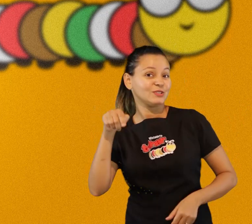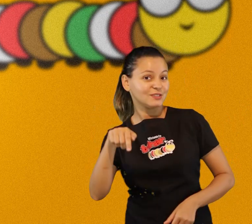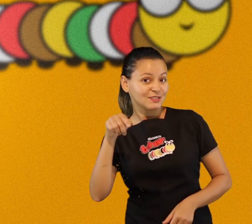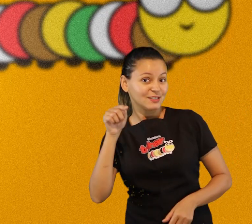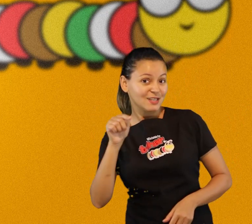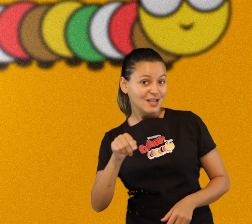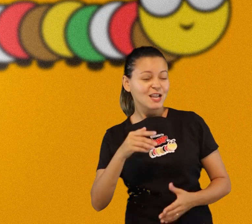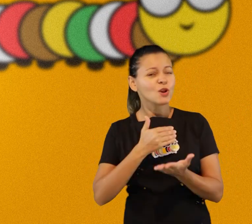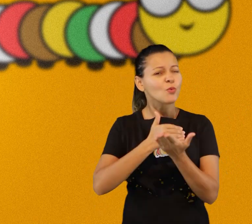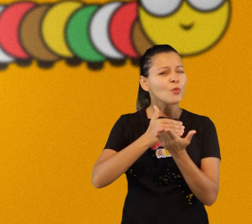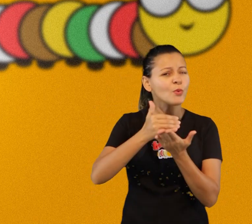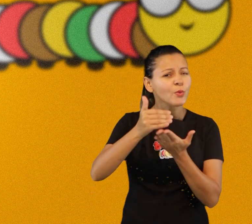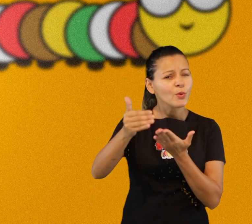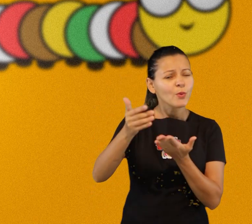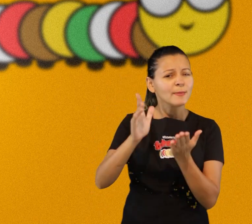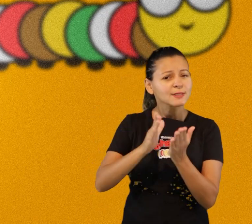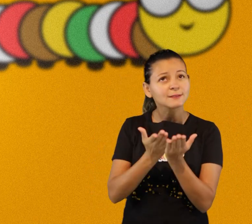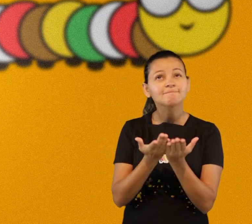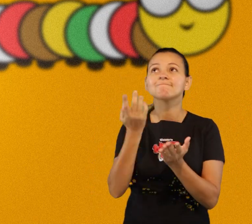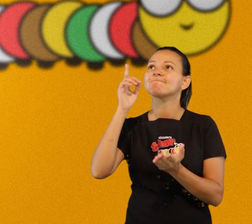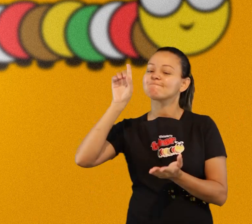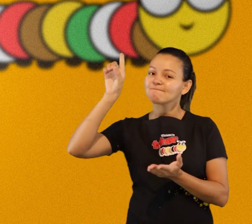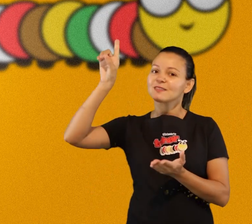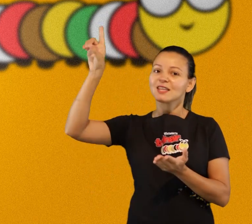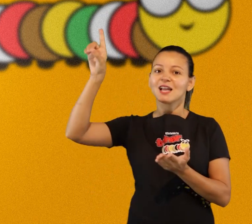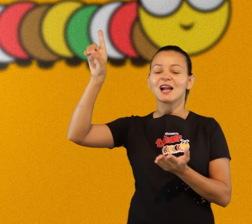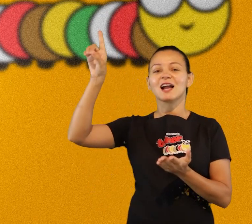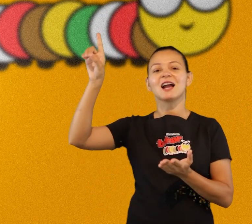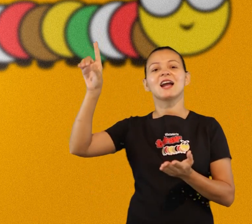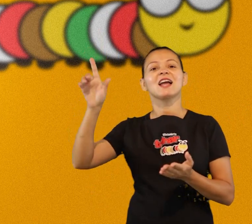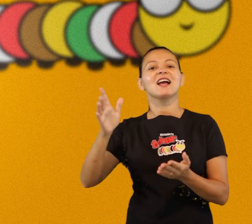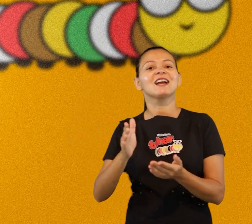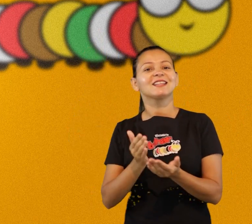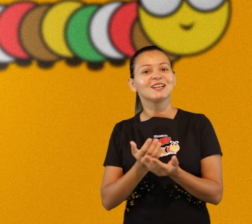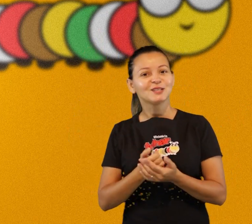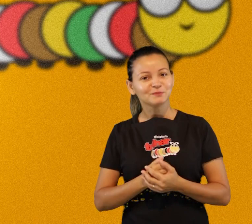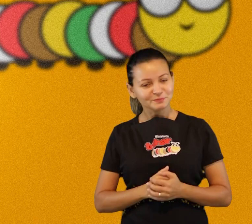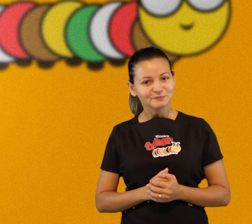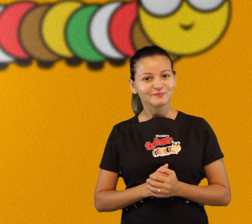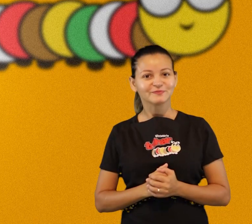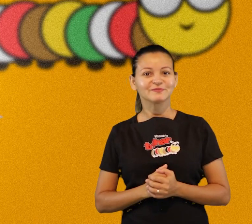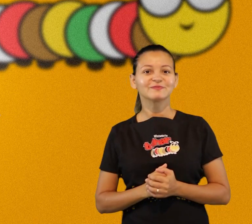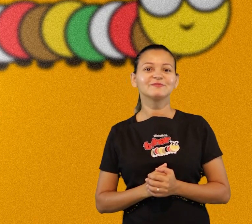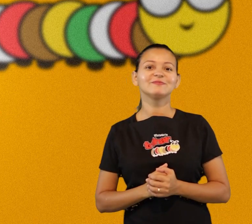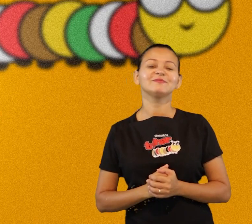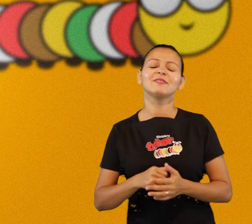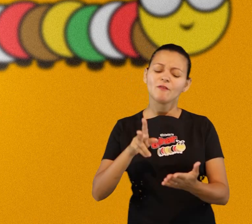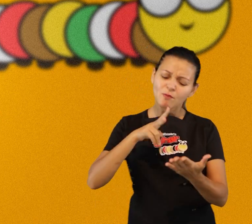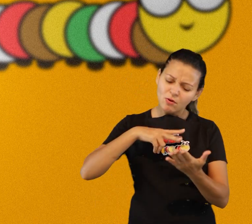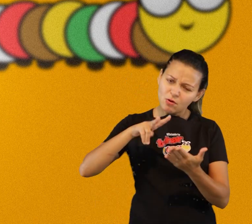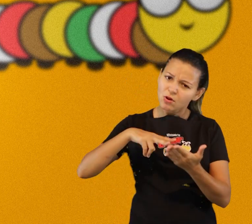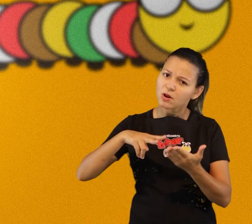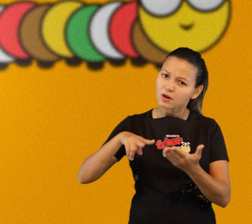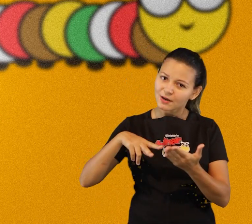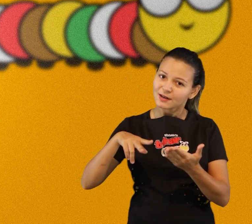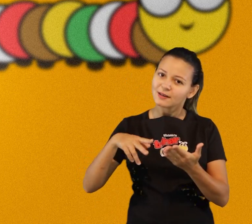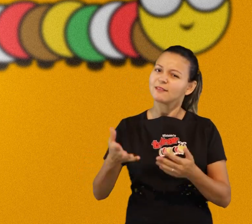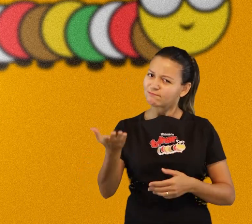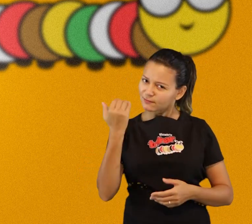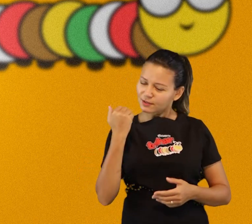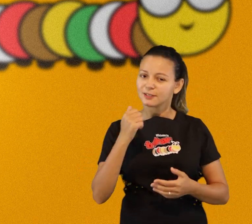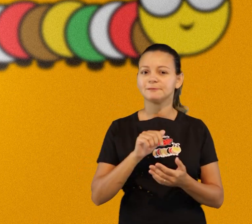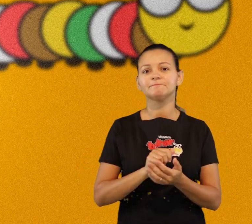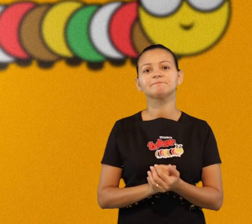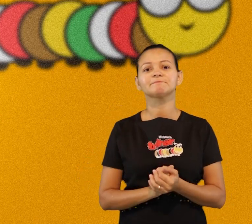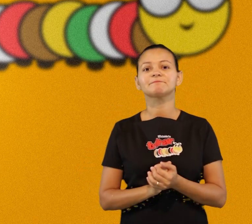lendo um trecho da palavra que está em Salmos 89, versículos 1 e 2 leiam comigo